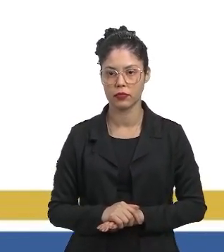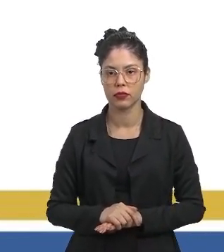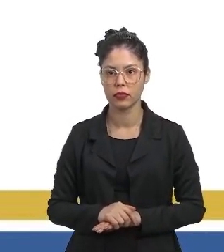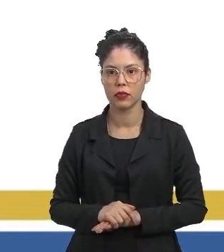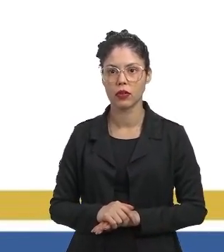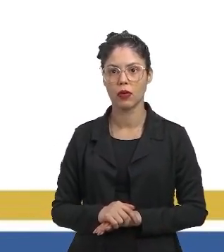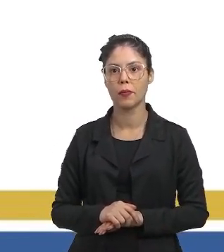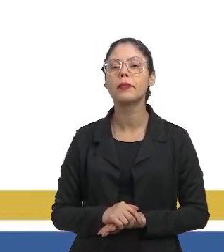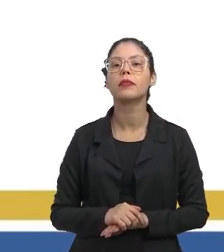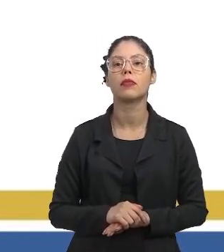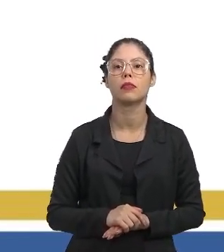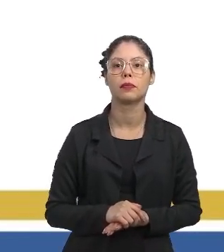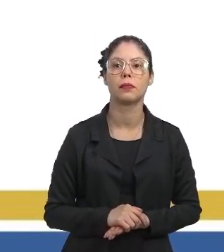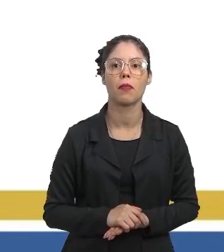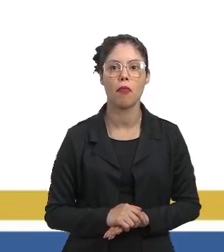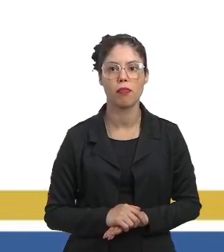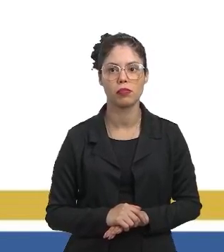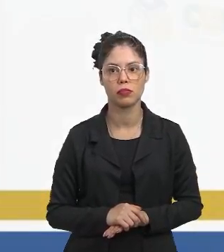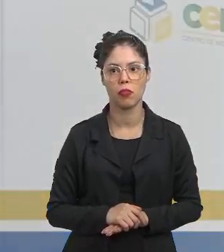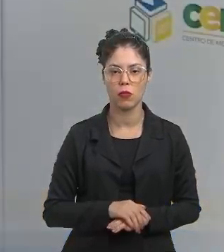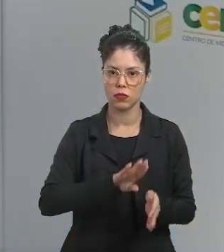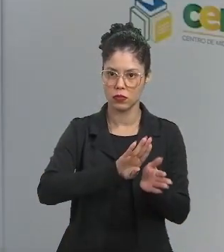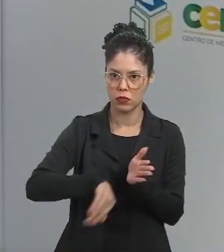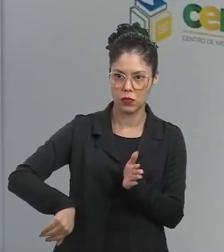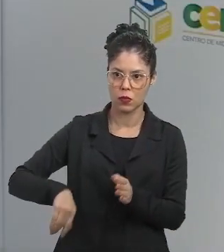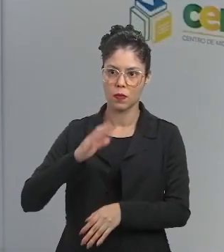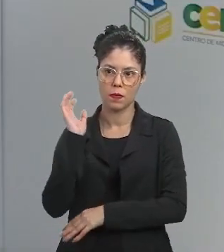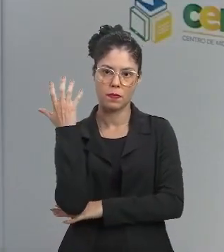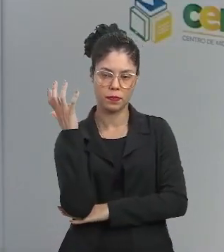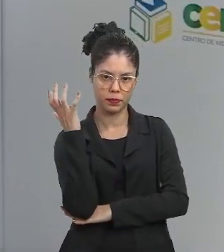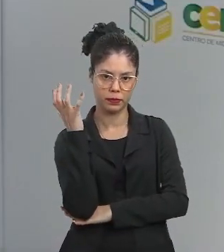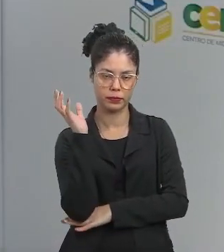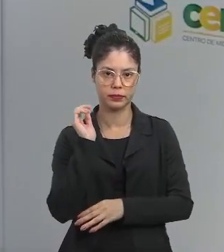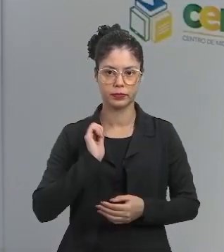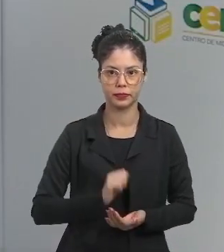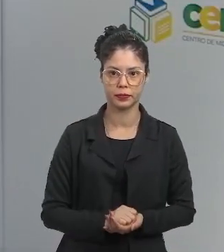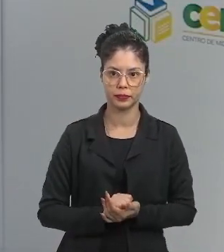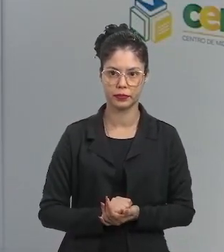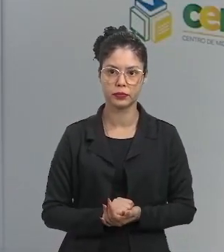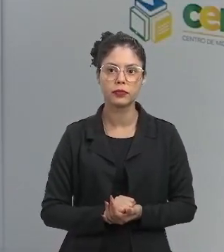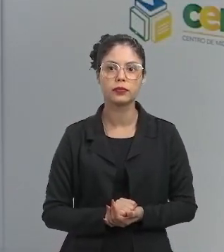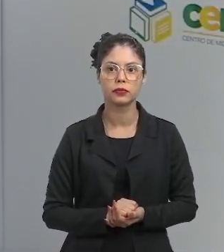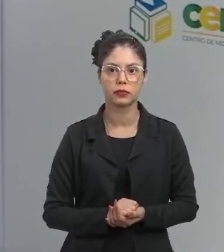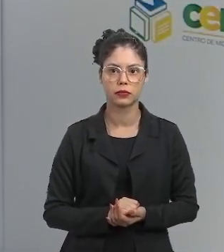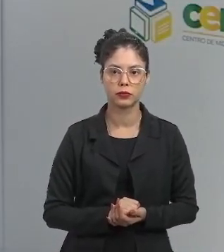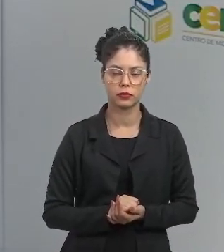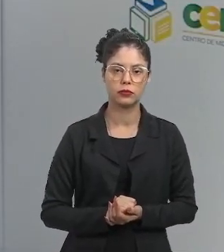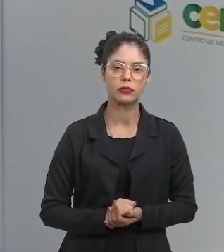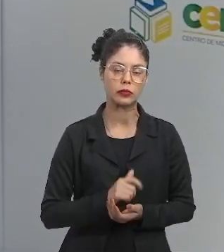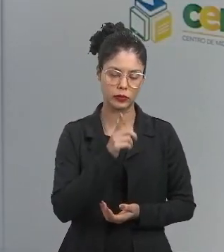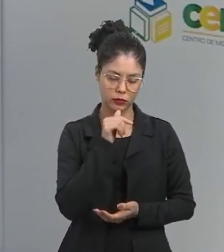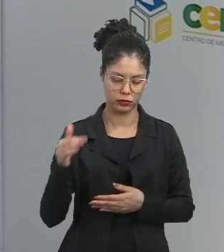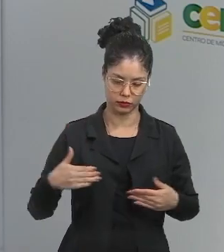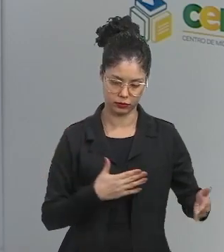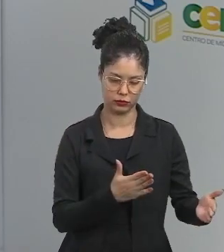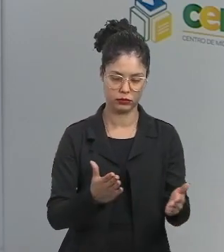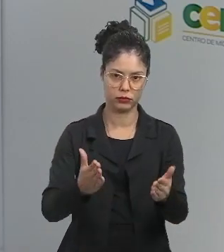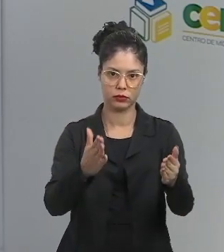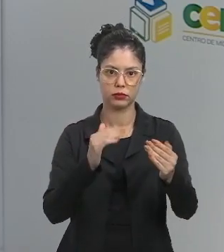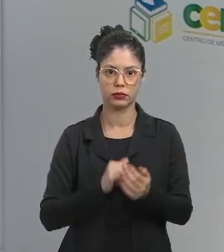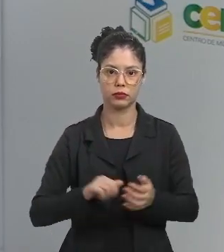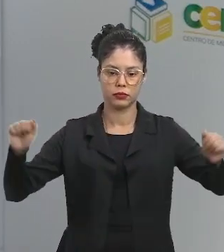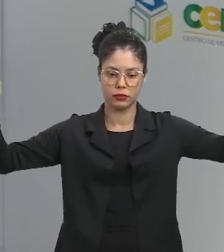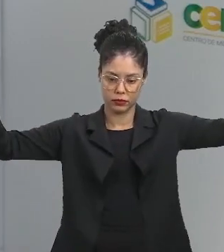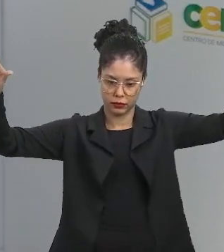Quando nós retiramos do leito do rio, ou das margens do